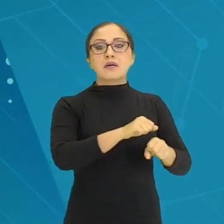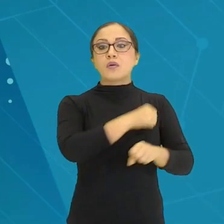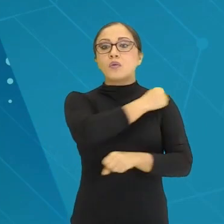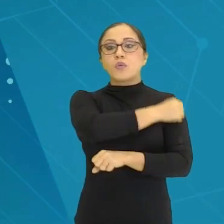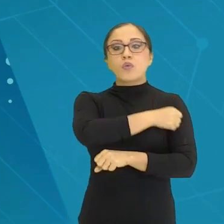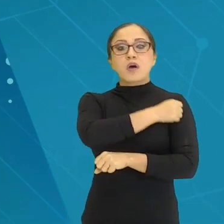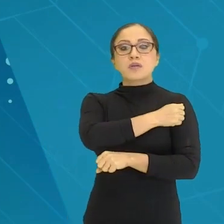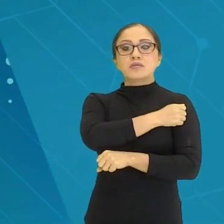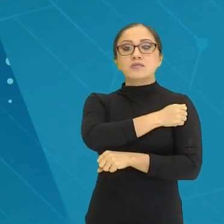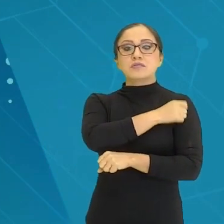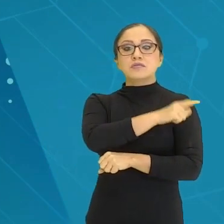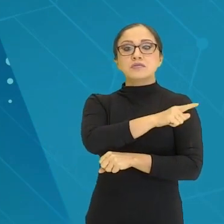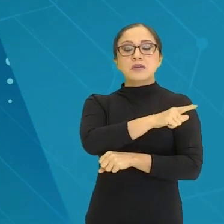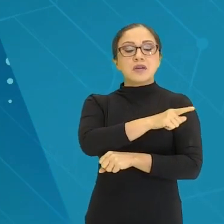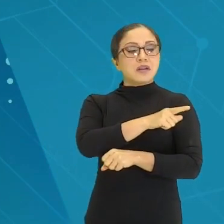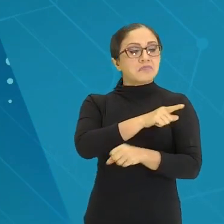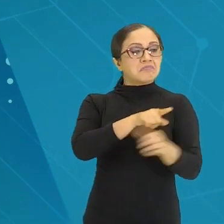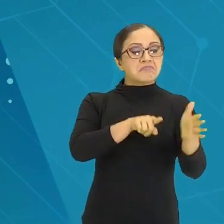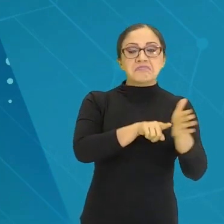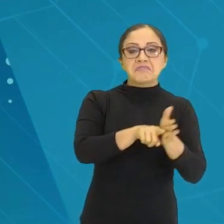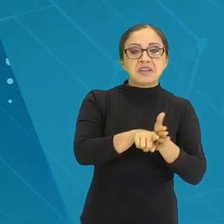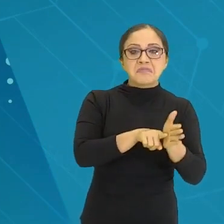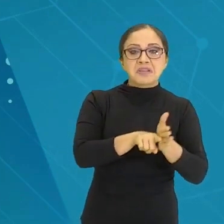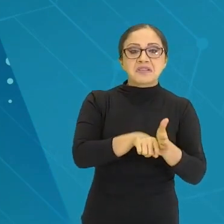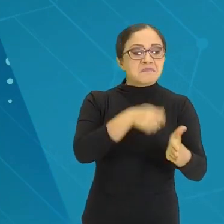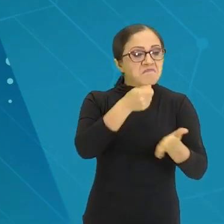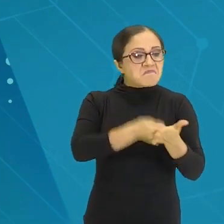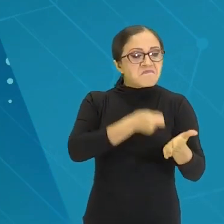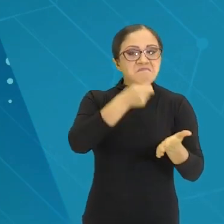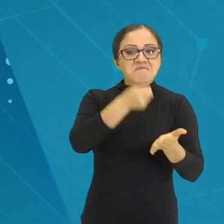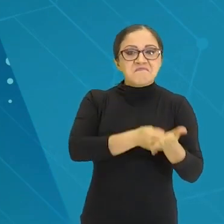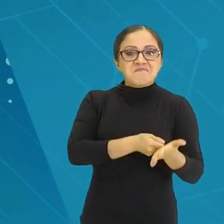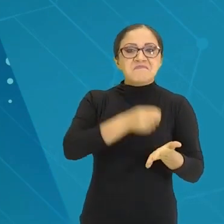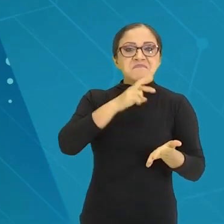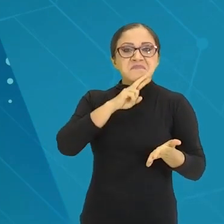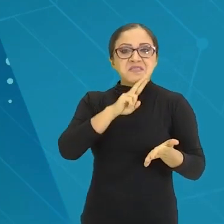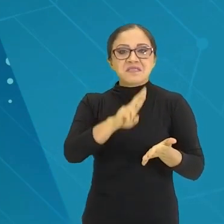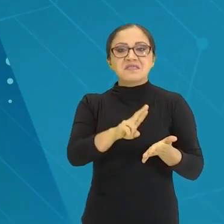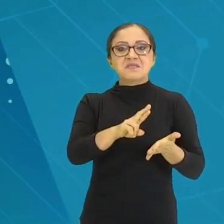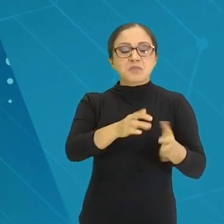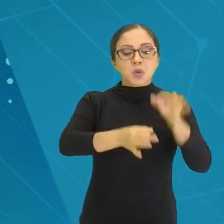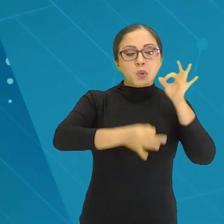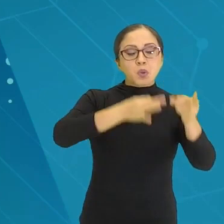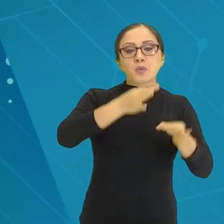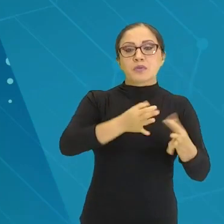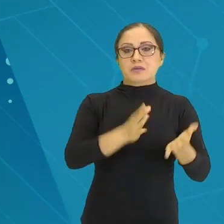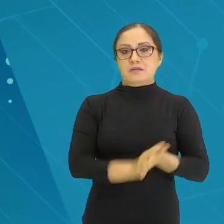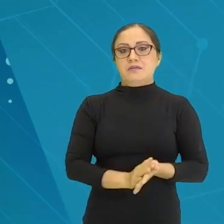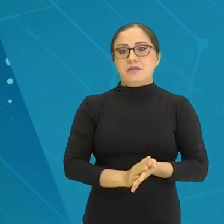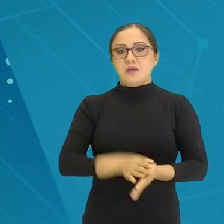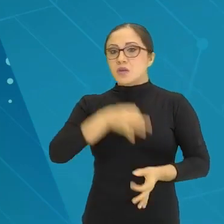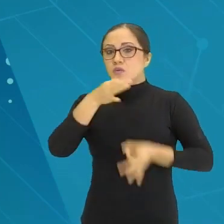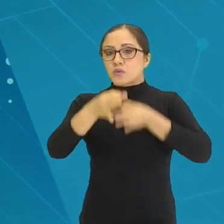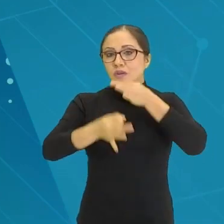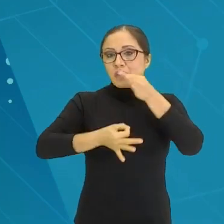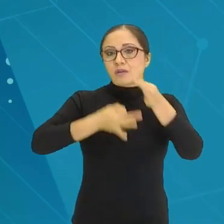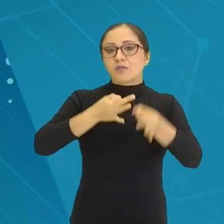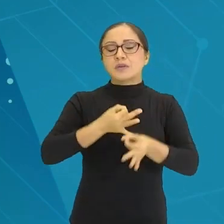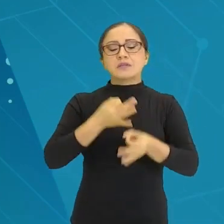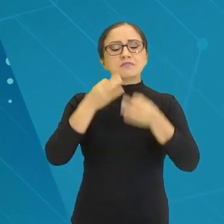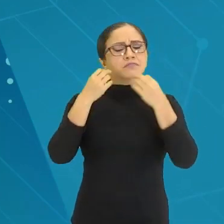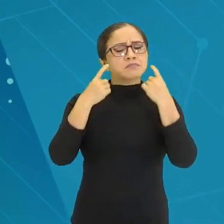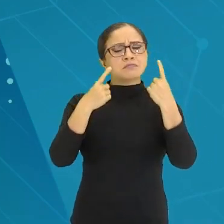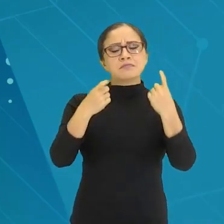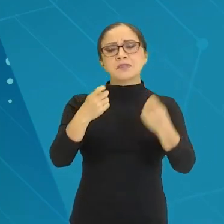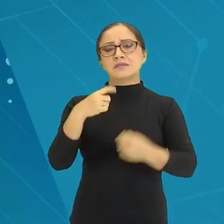indo atrás dos argumentos. Esses argumentos são muito interessantes para a gente. Eles são